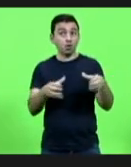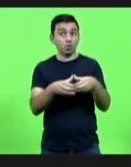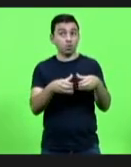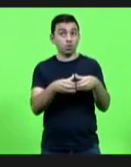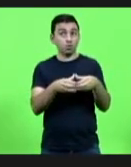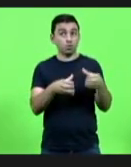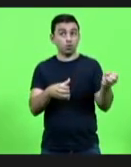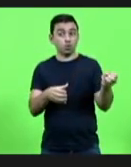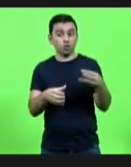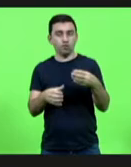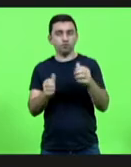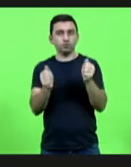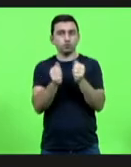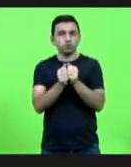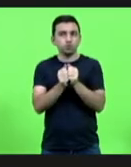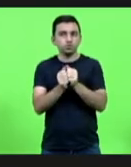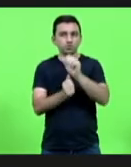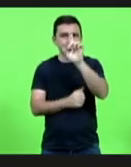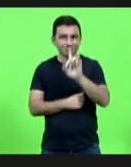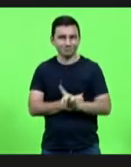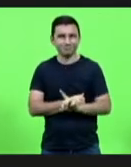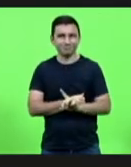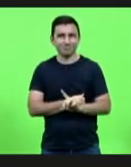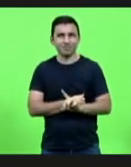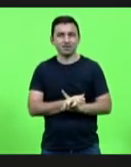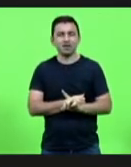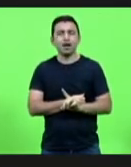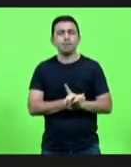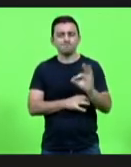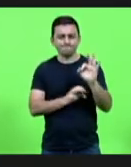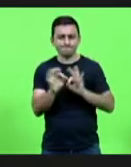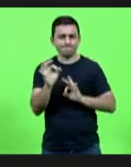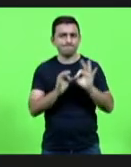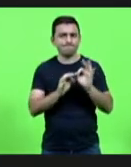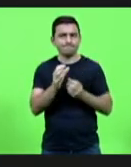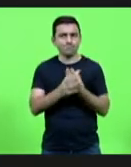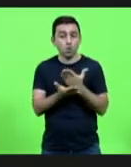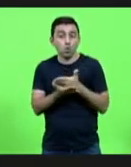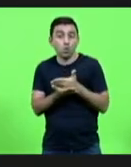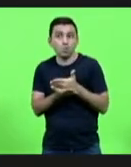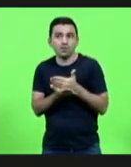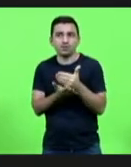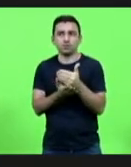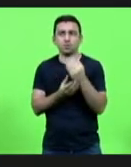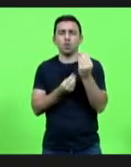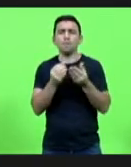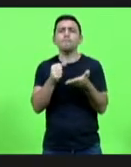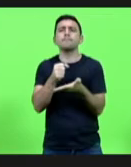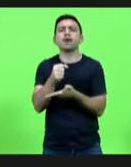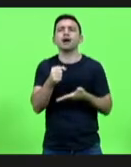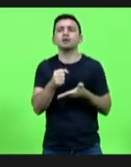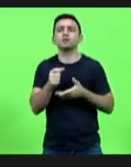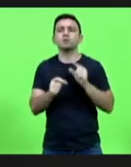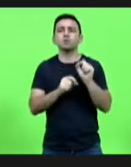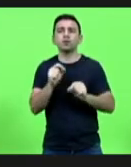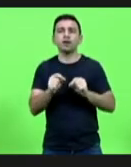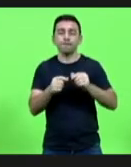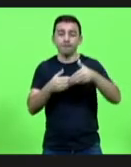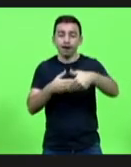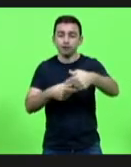diretoria, está produzindo o começo, o que vai ser como base para poder levar essa discussão para a sociedade.